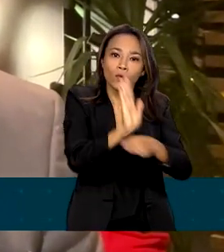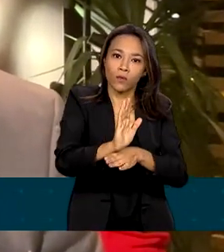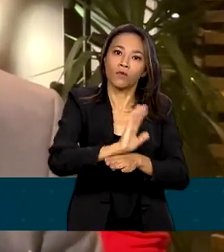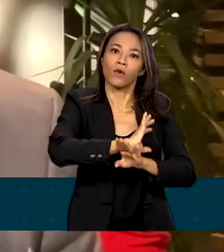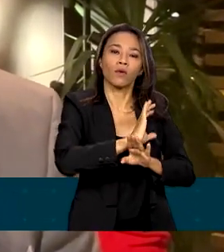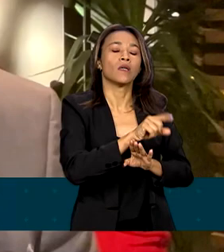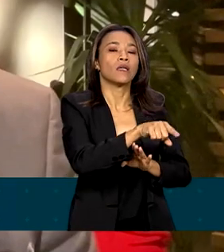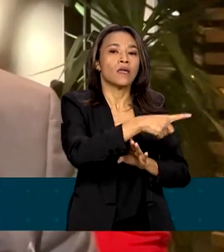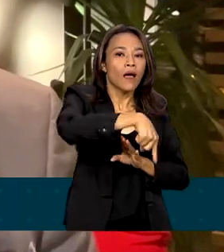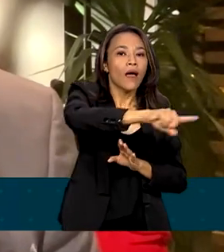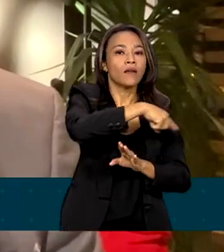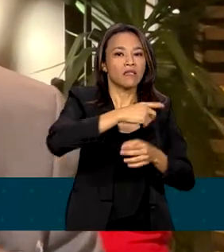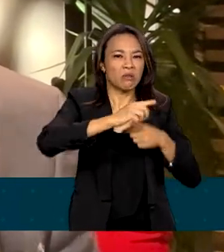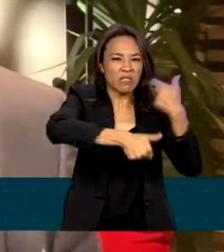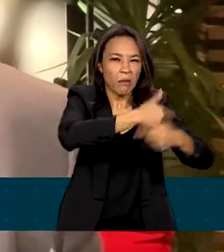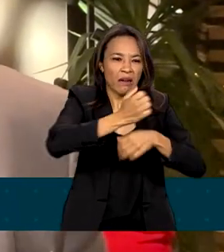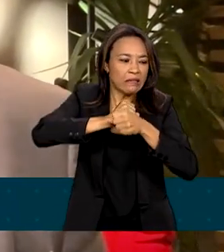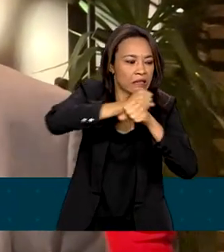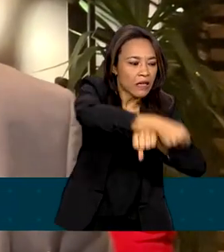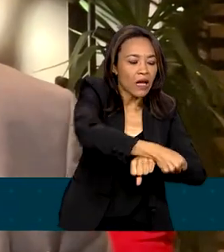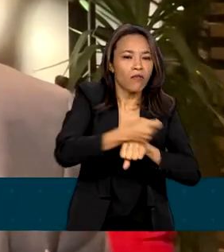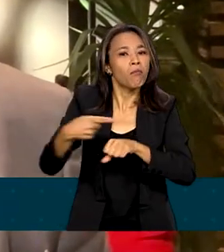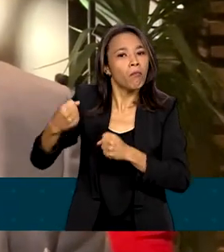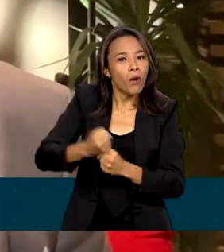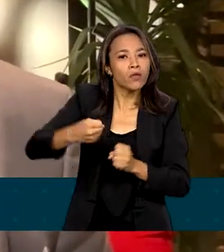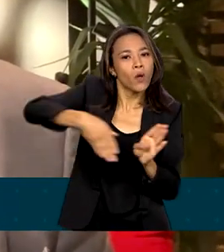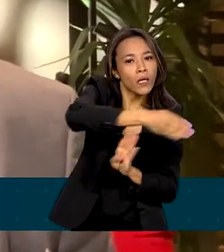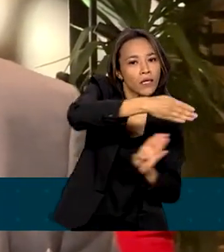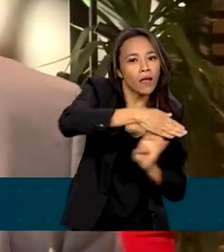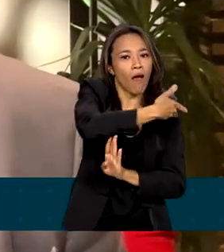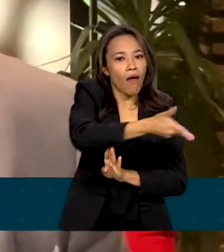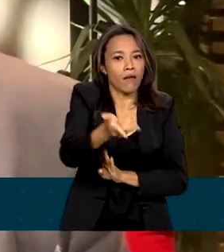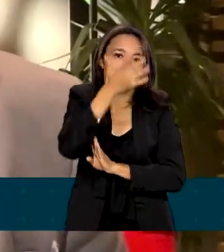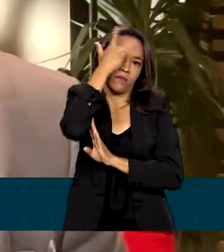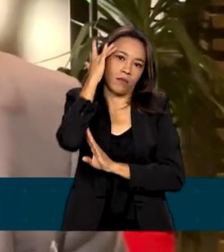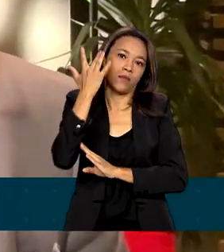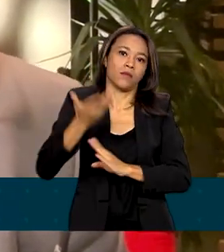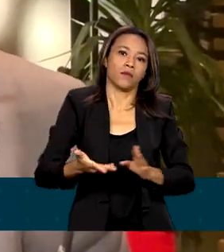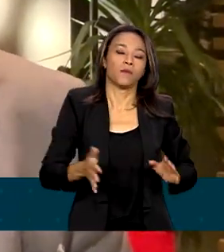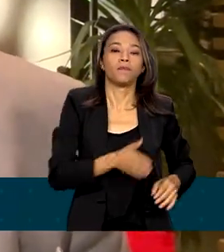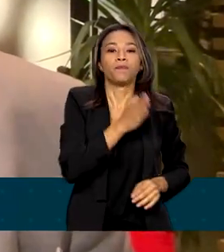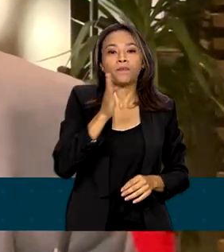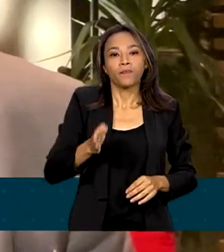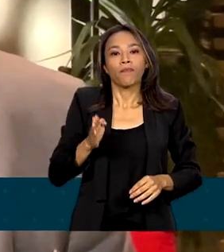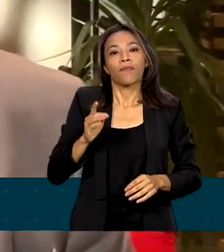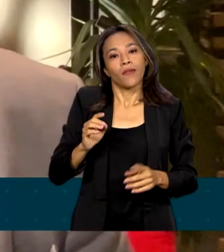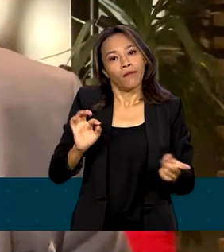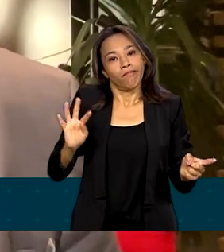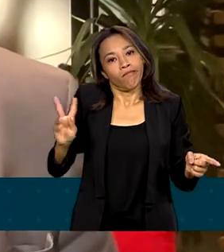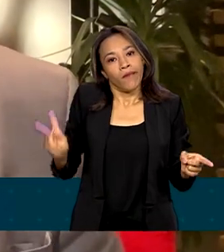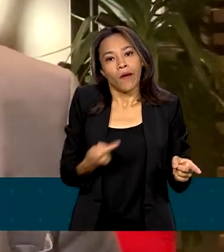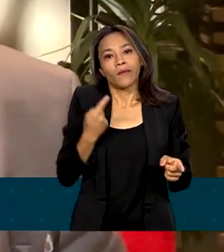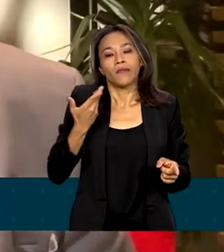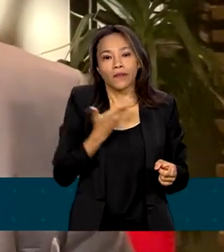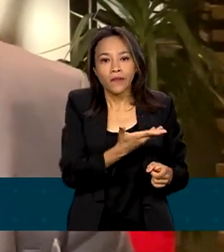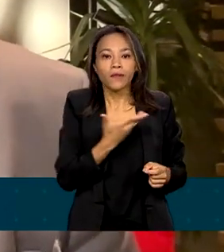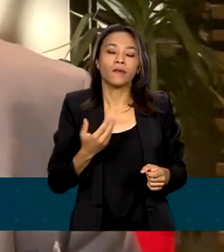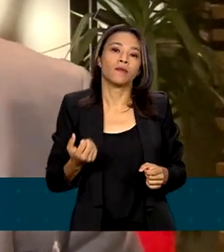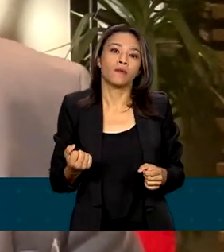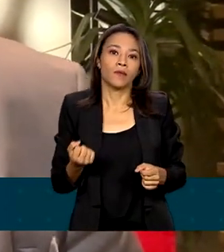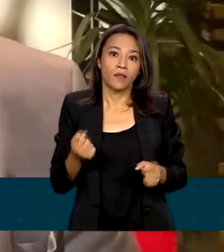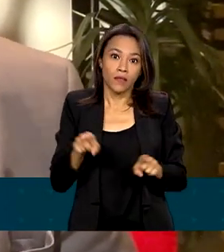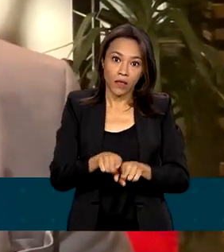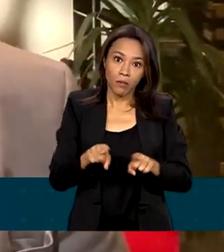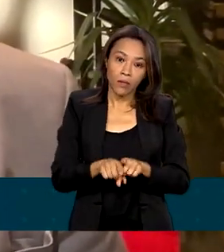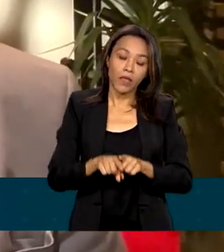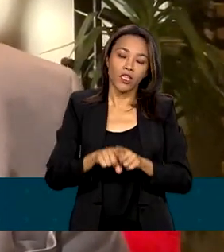possam ter a melhor assistência possível. De forma episódica, também determinei a Coordenação Geral de